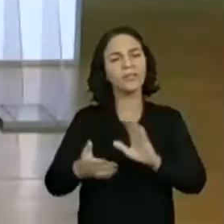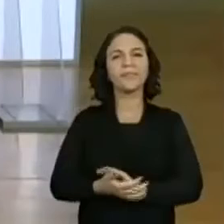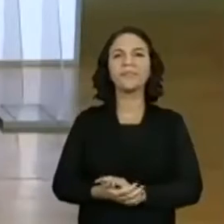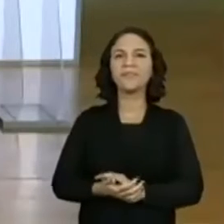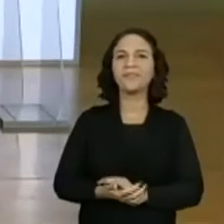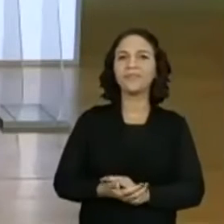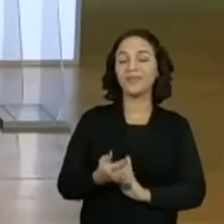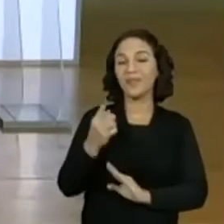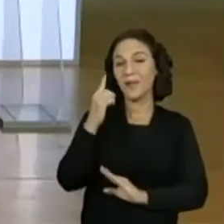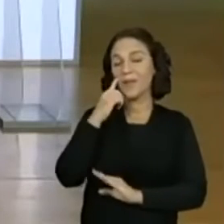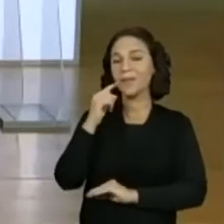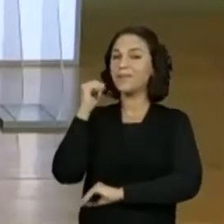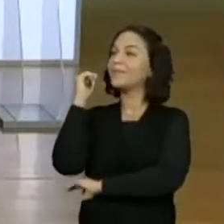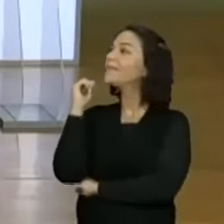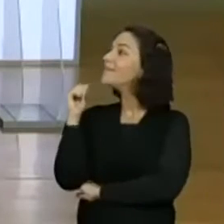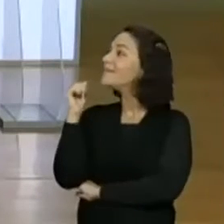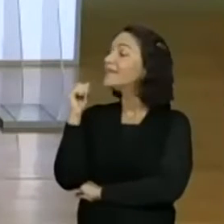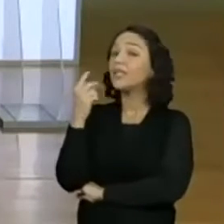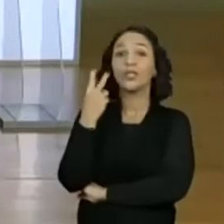vamos aqui, ó.